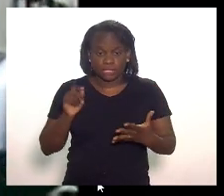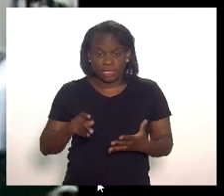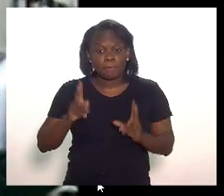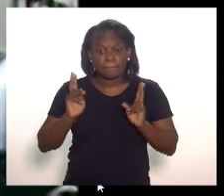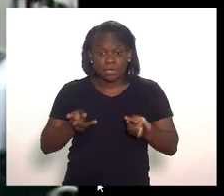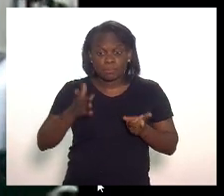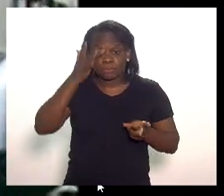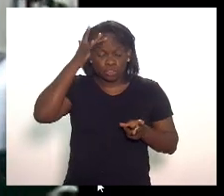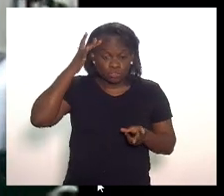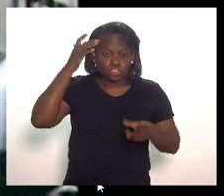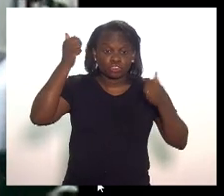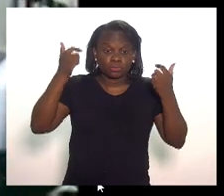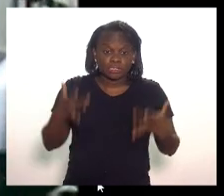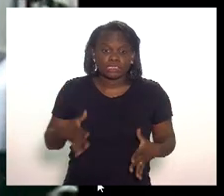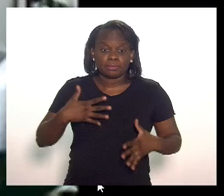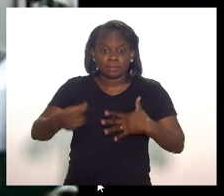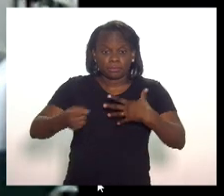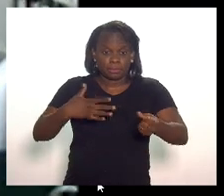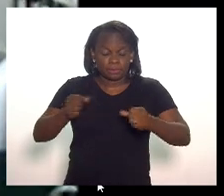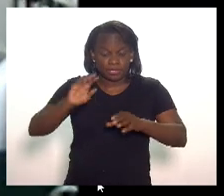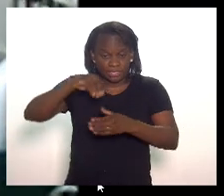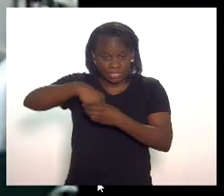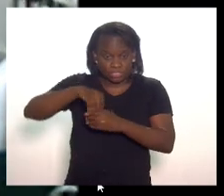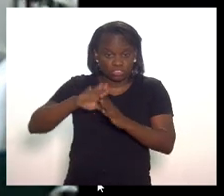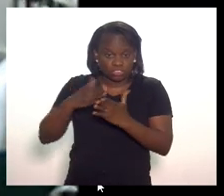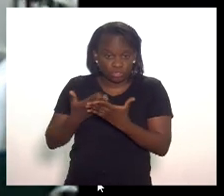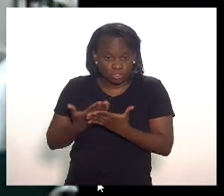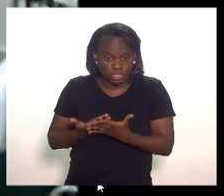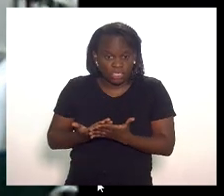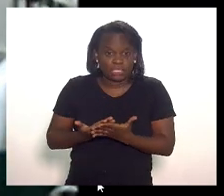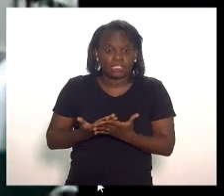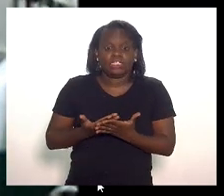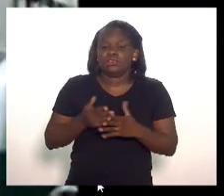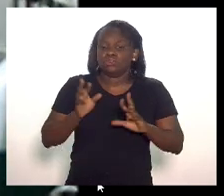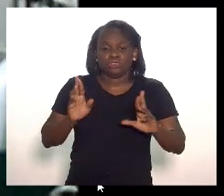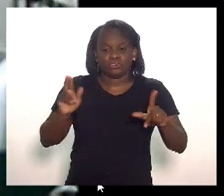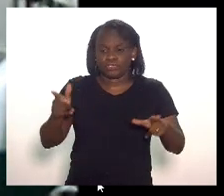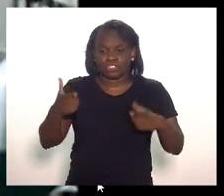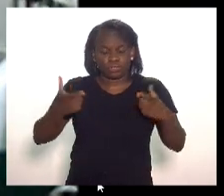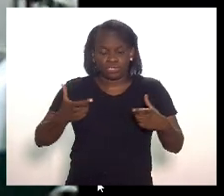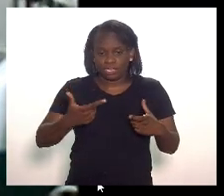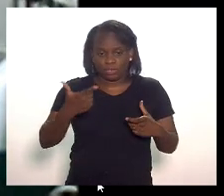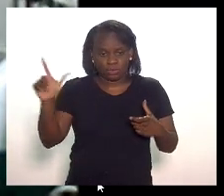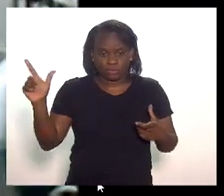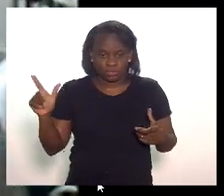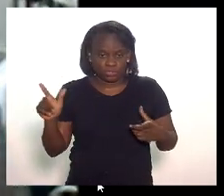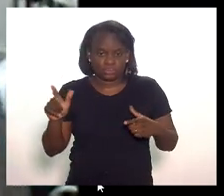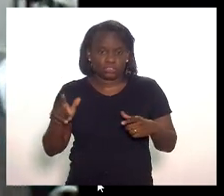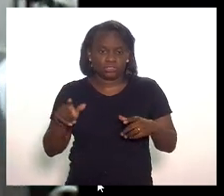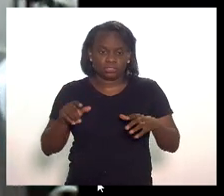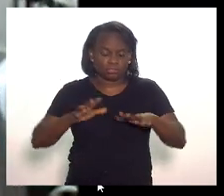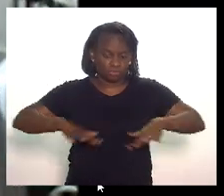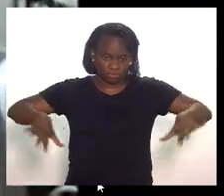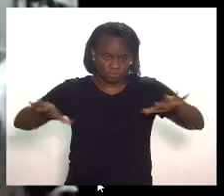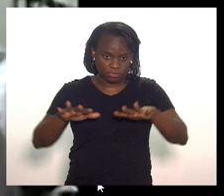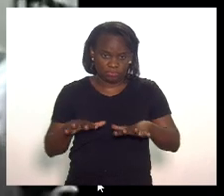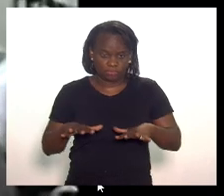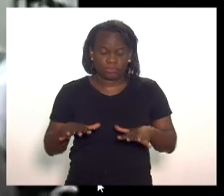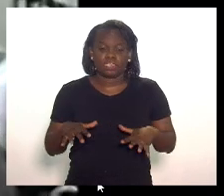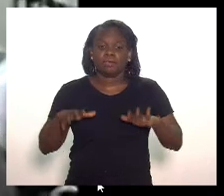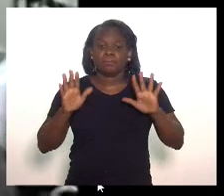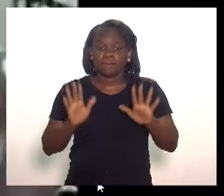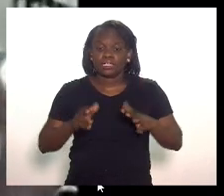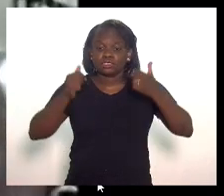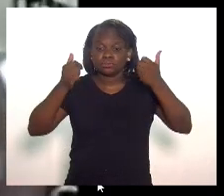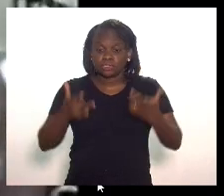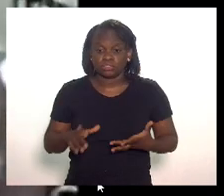consideram que os níveis de contágio no ambiente escolar não diferem dos níveis de contágio no restante da sociedade têm